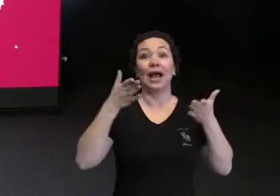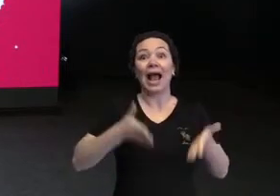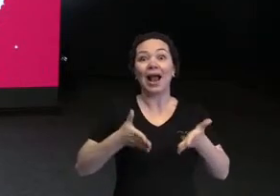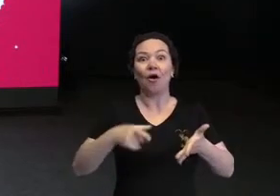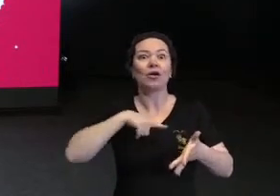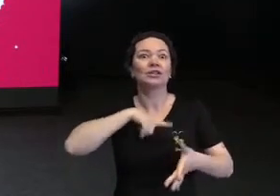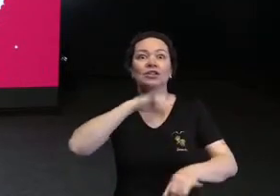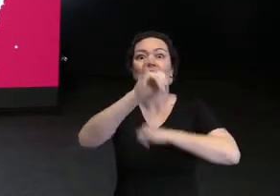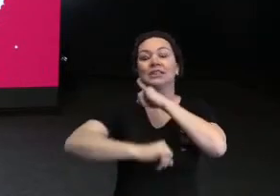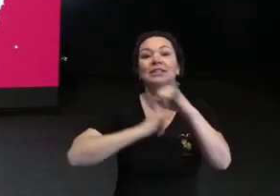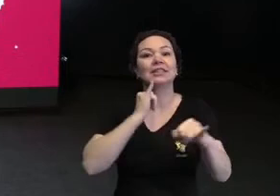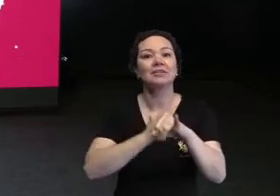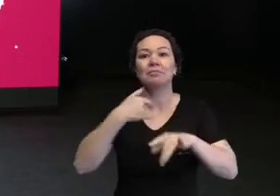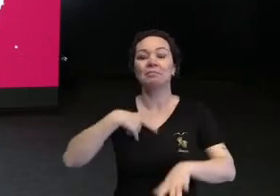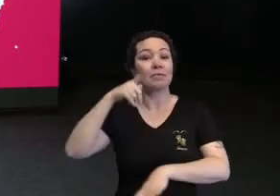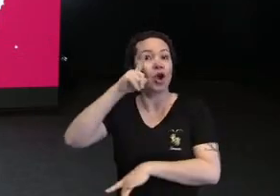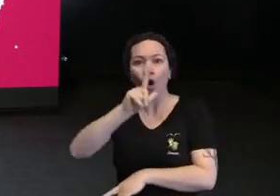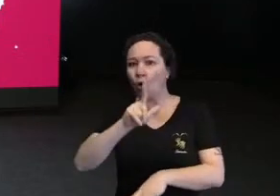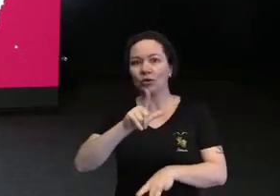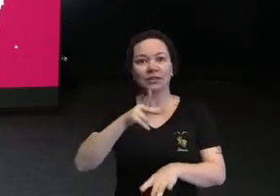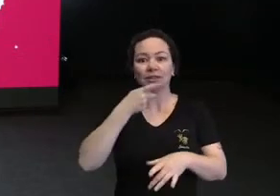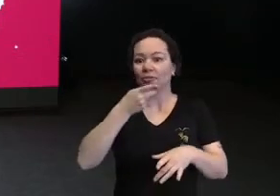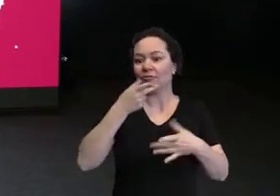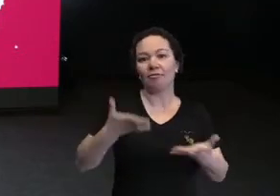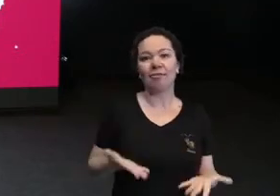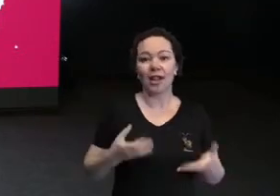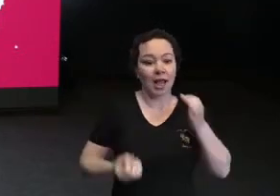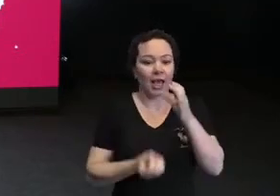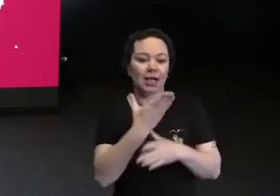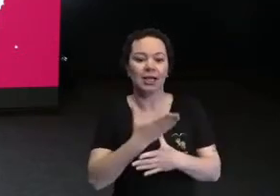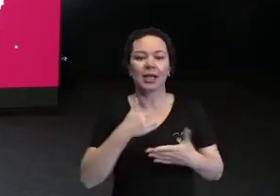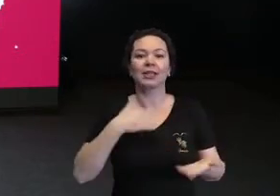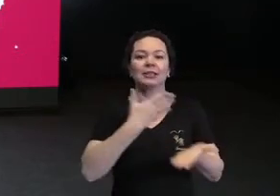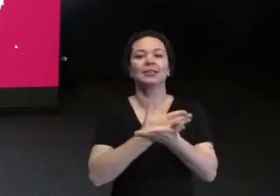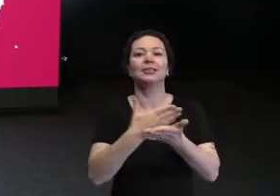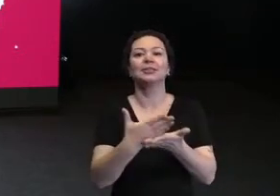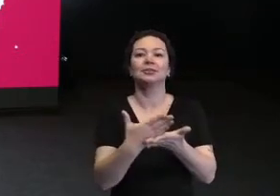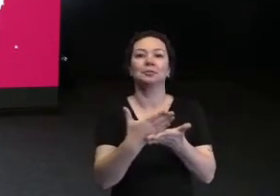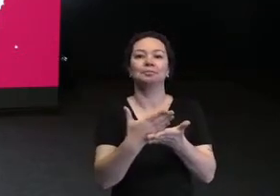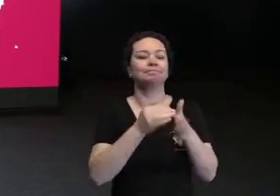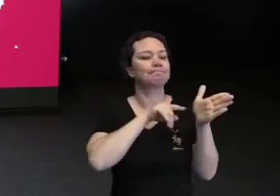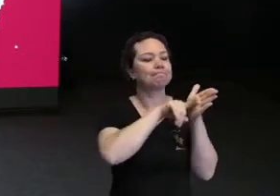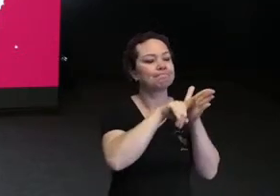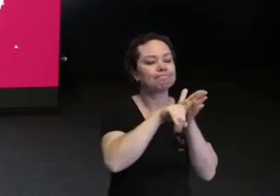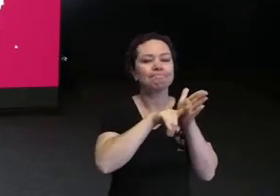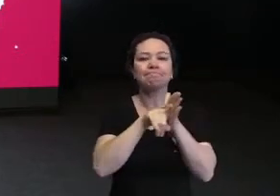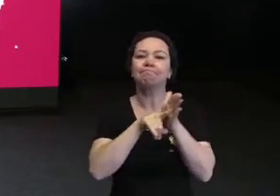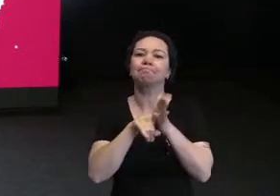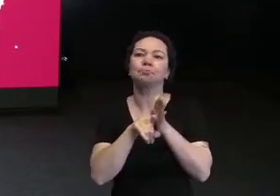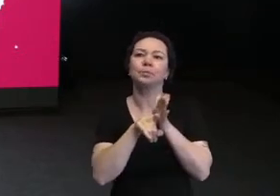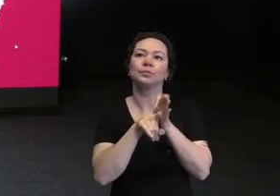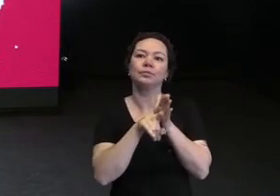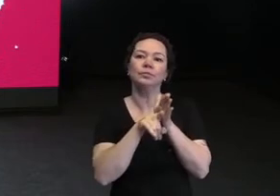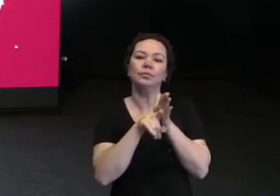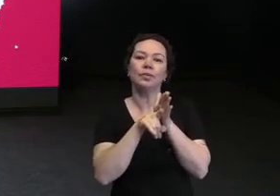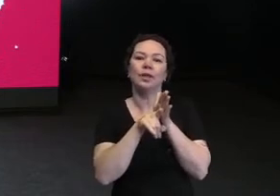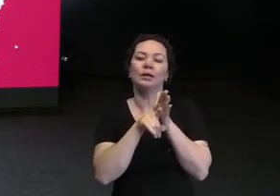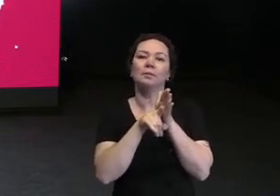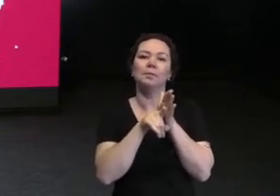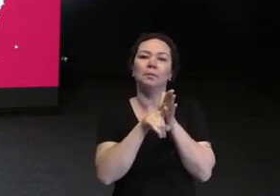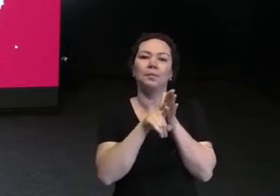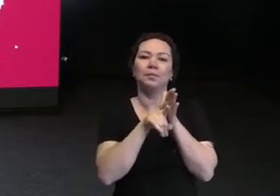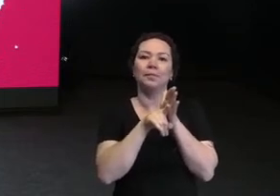a internet para me expressar. E aí, gente, eu comecei a pesquisar sobre qual era a minha